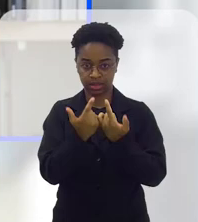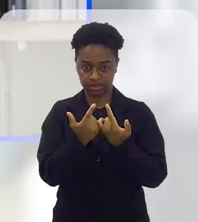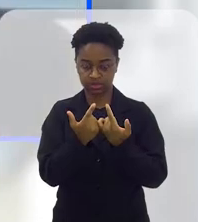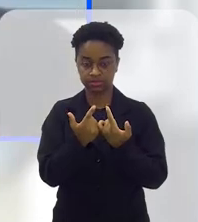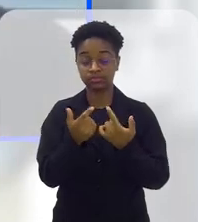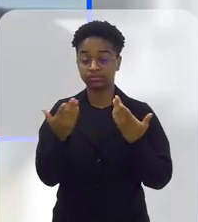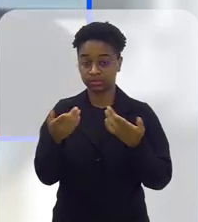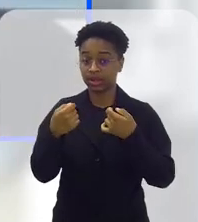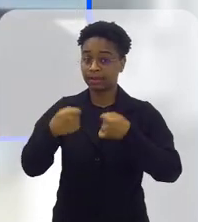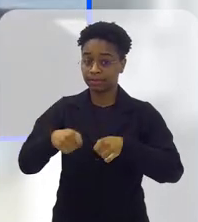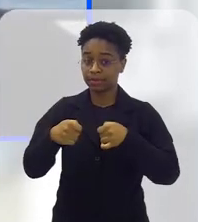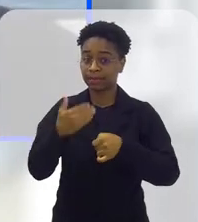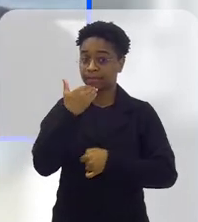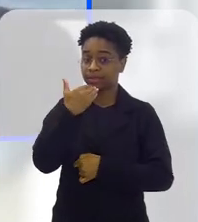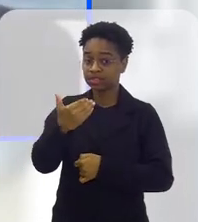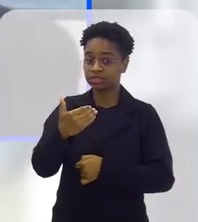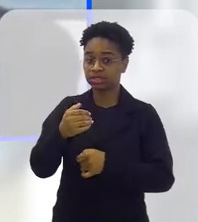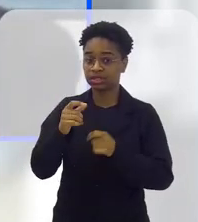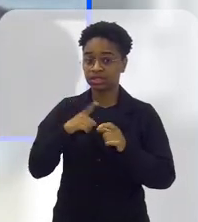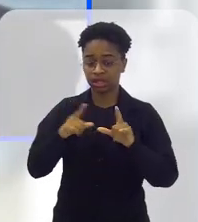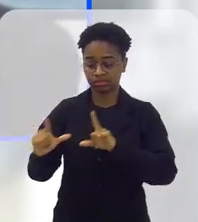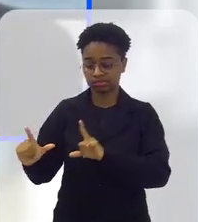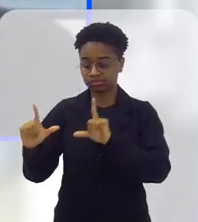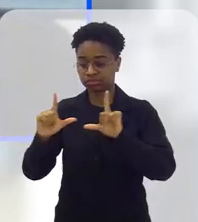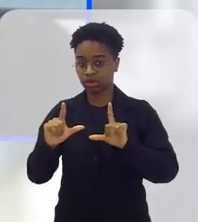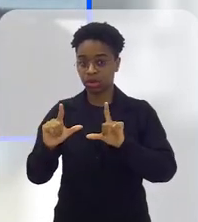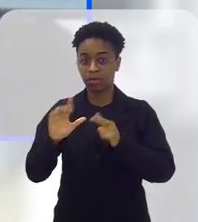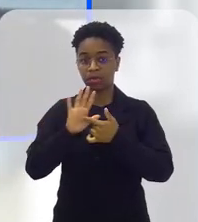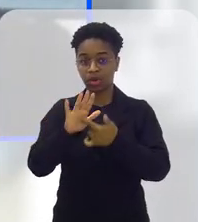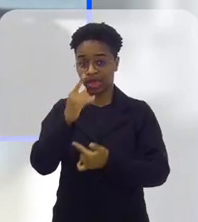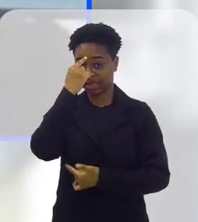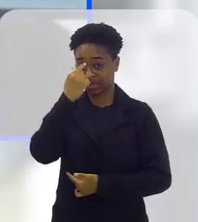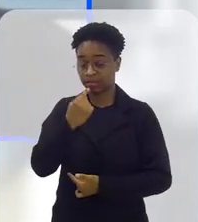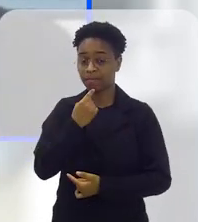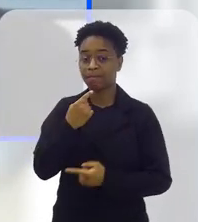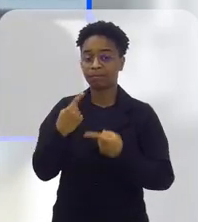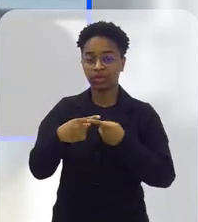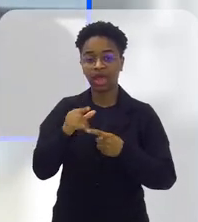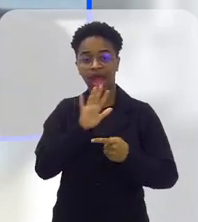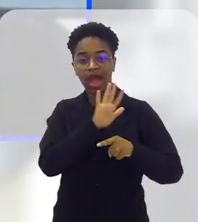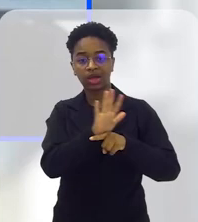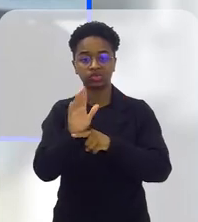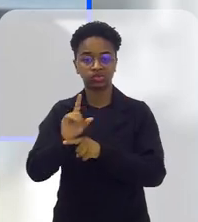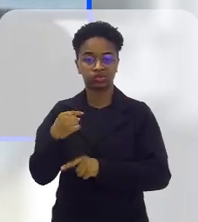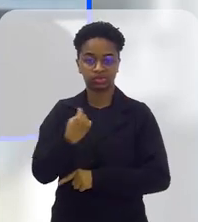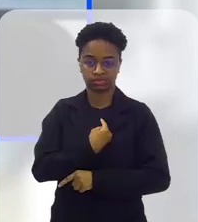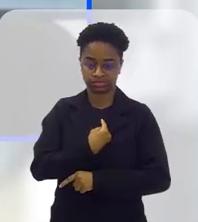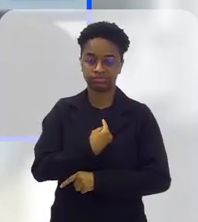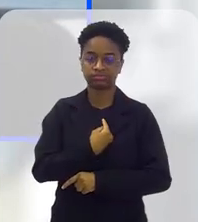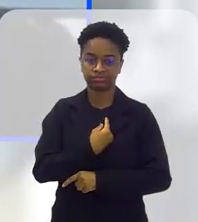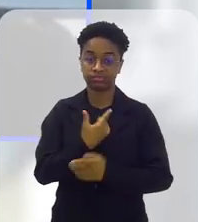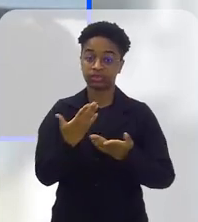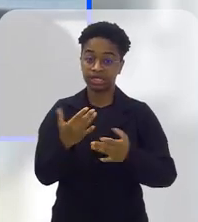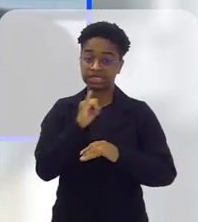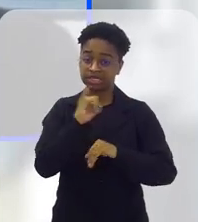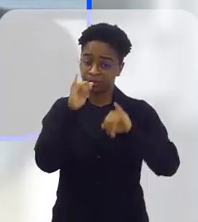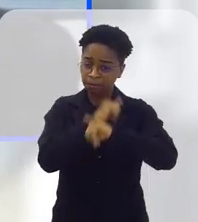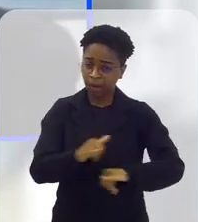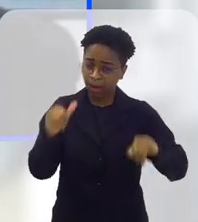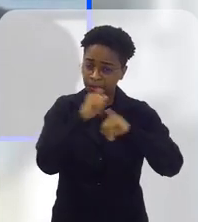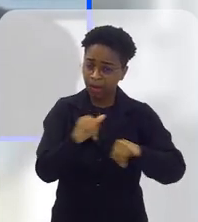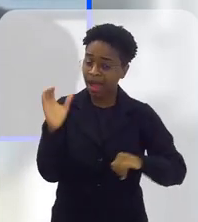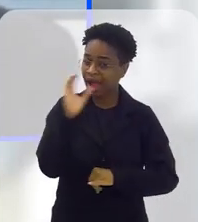Alerja. TV Alerja, que possa abrir um cantinho de espaço, uma imagem. Isso nos auxilia, nos ajuda muito, né?